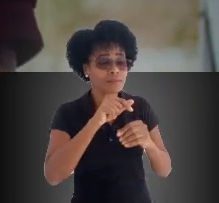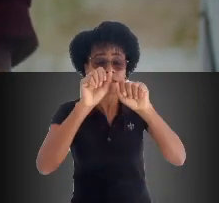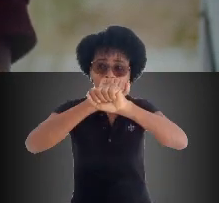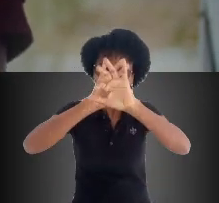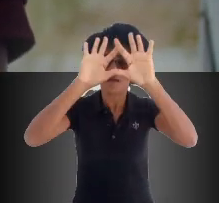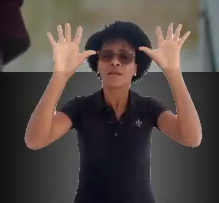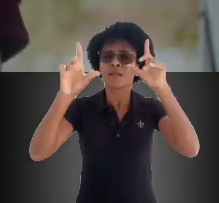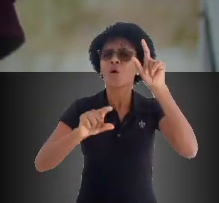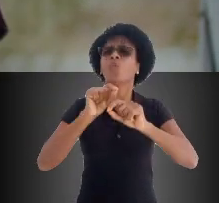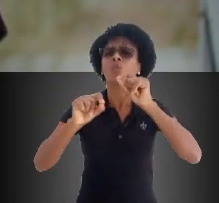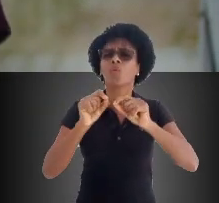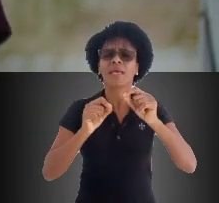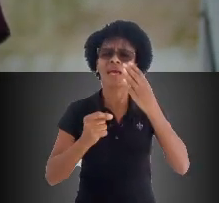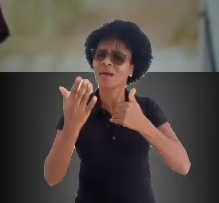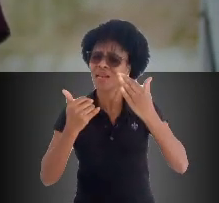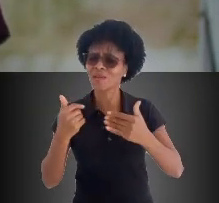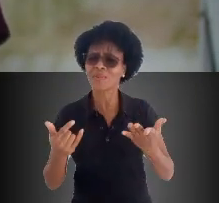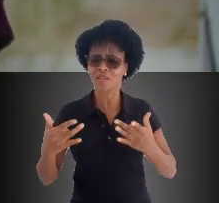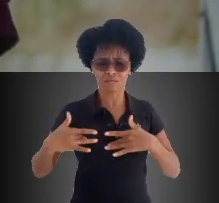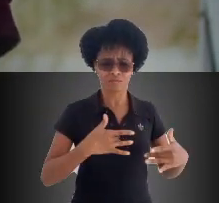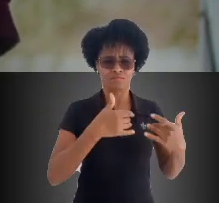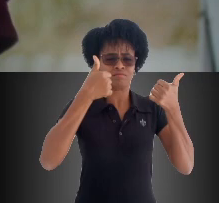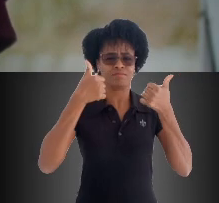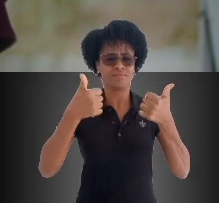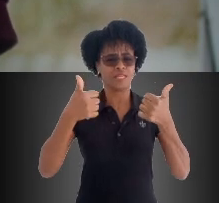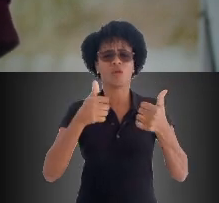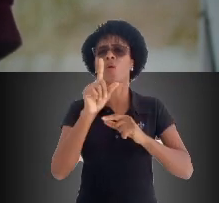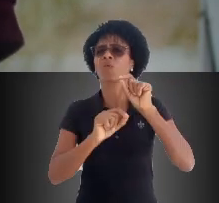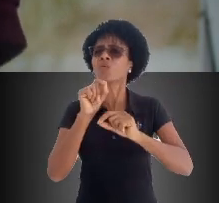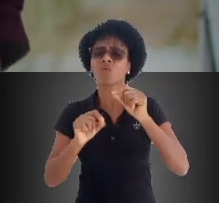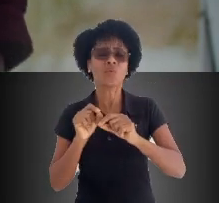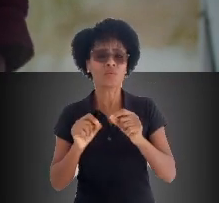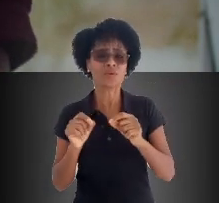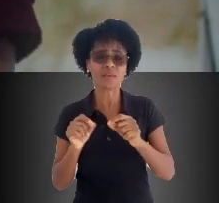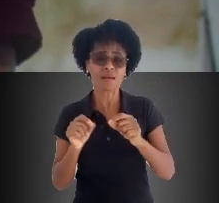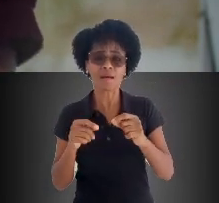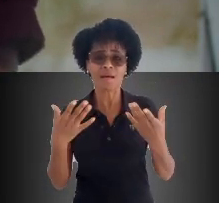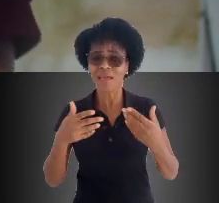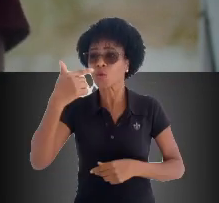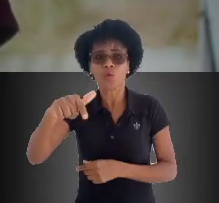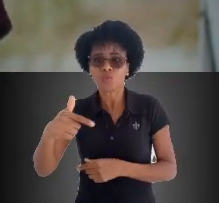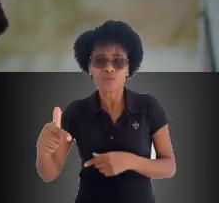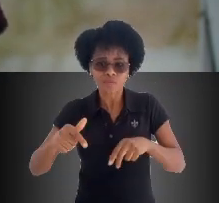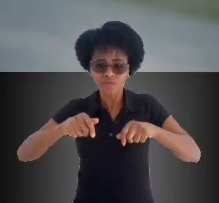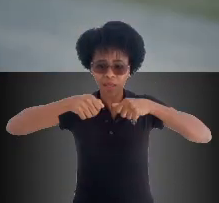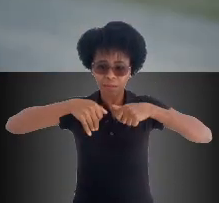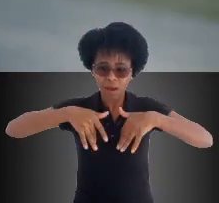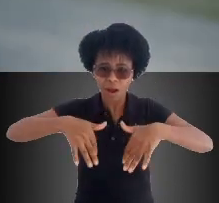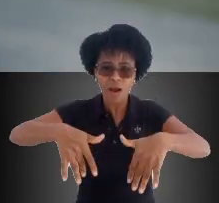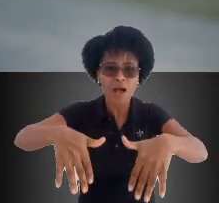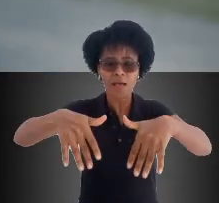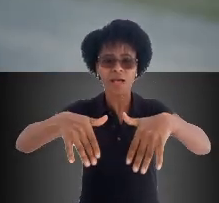compreenda o que se trata de alimentos saudáveis, o que são alimentos saudáveis, o que são alimentos isentos de agrotóxicos.